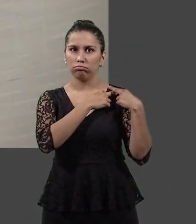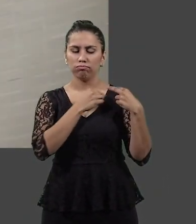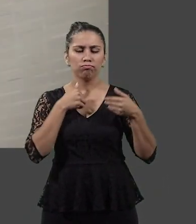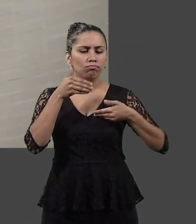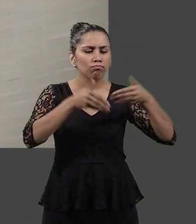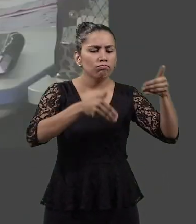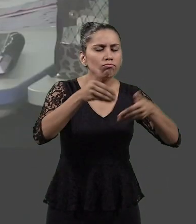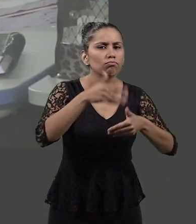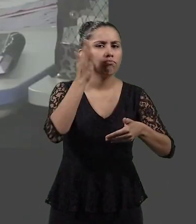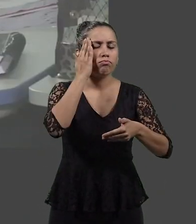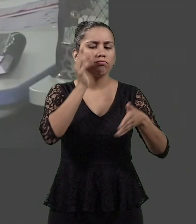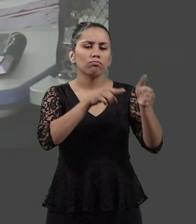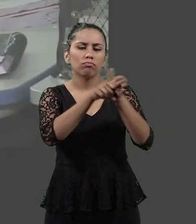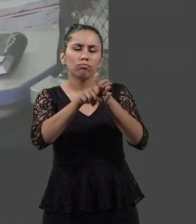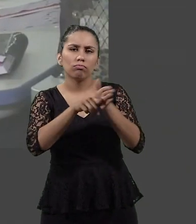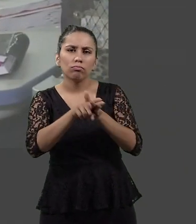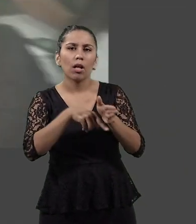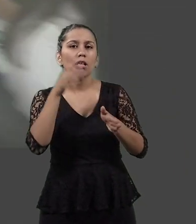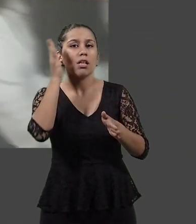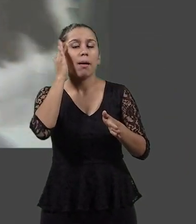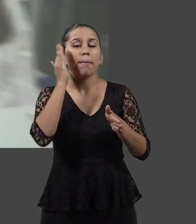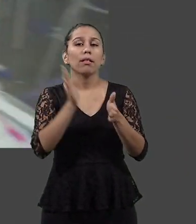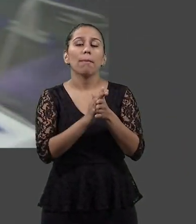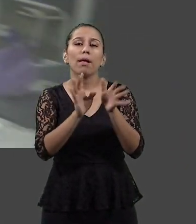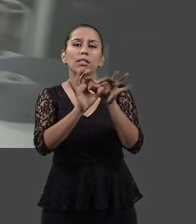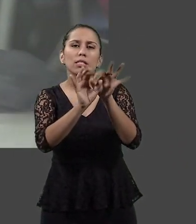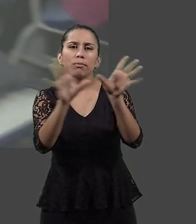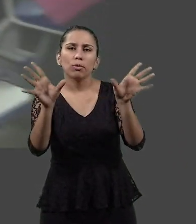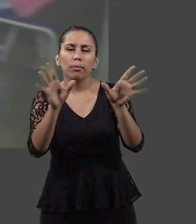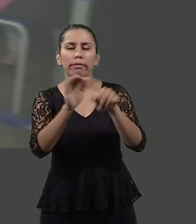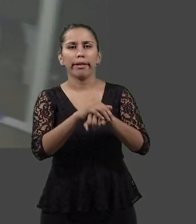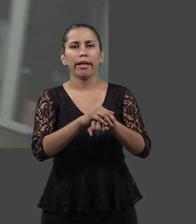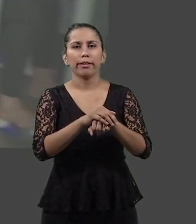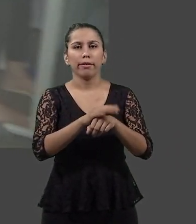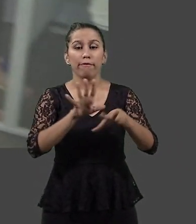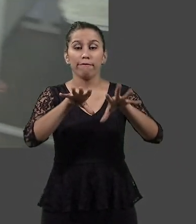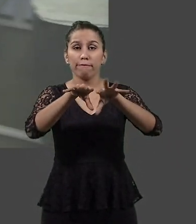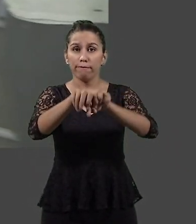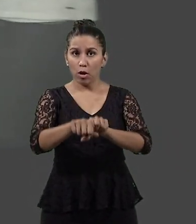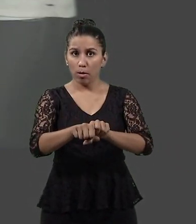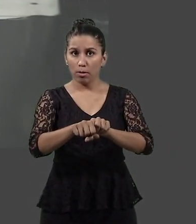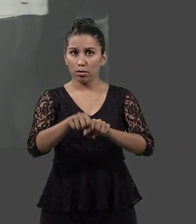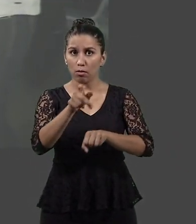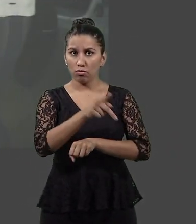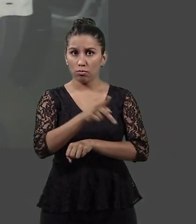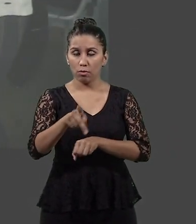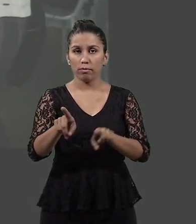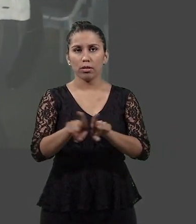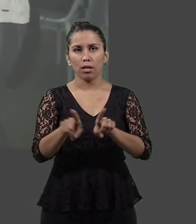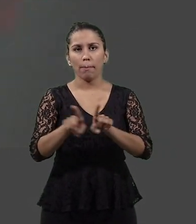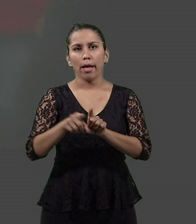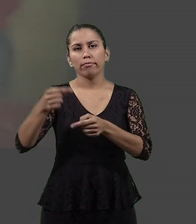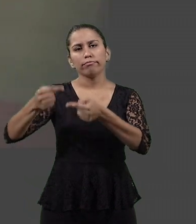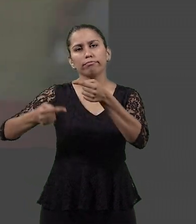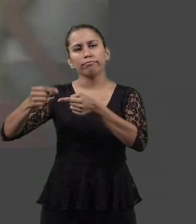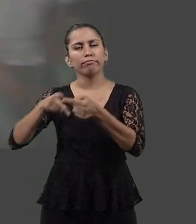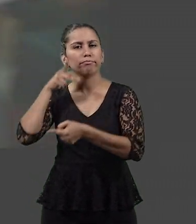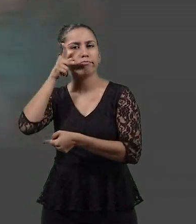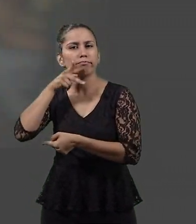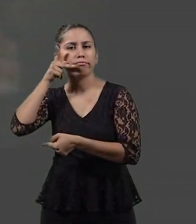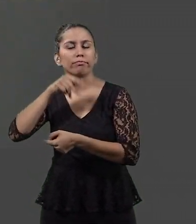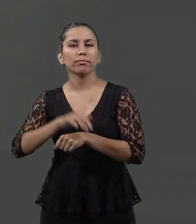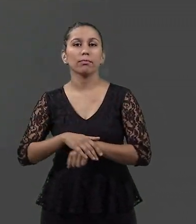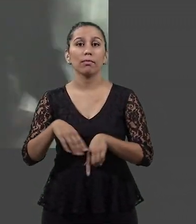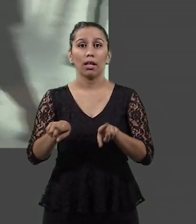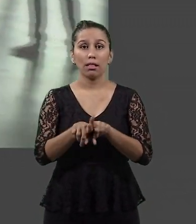elucidar questões relativas à disponibilidade, à formação e às políticas de valorização dos professores. Também foram